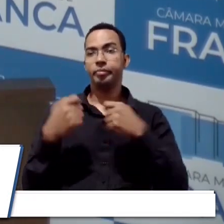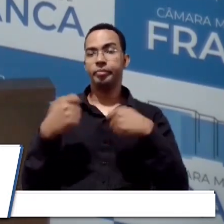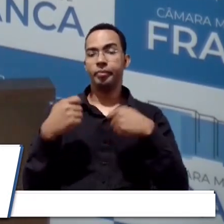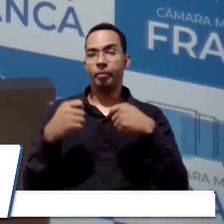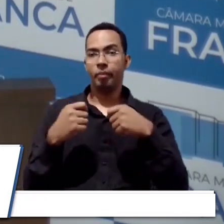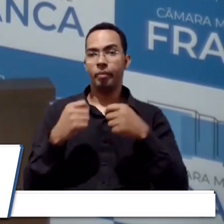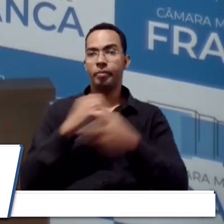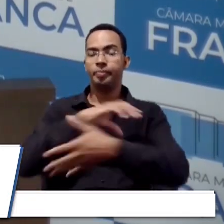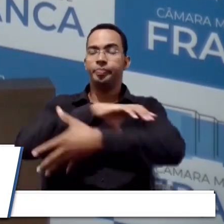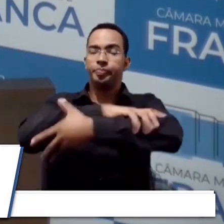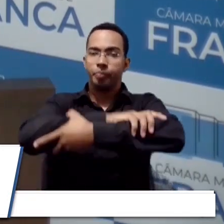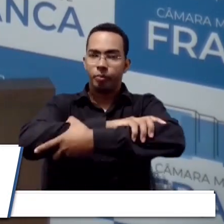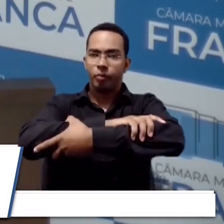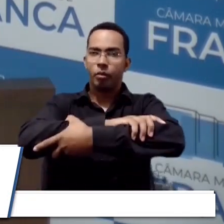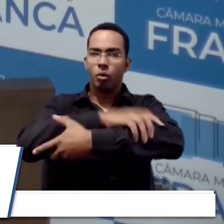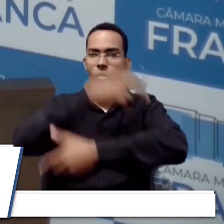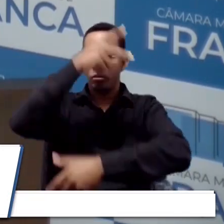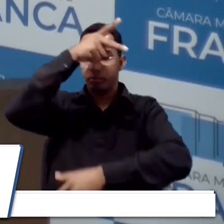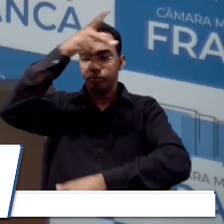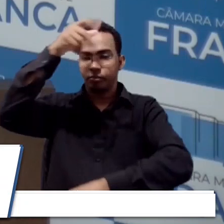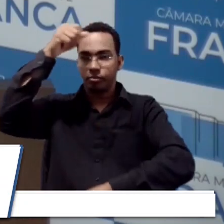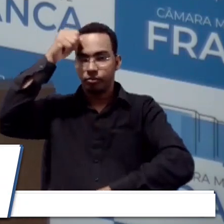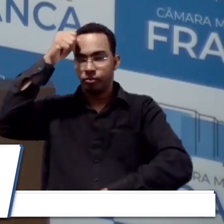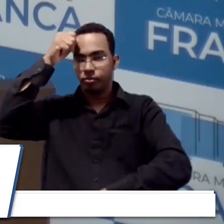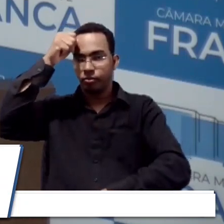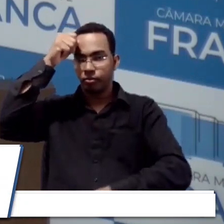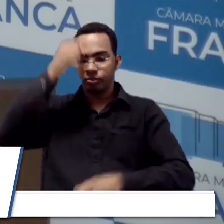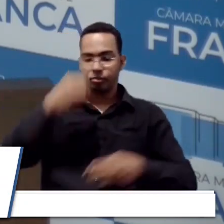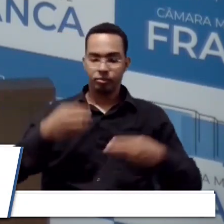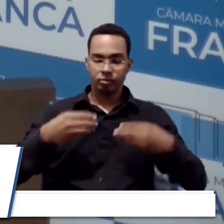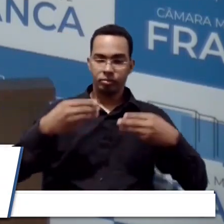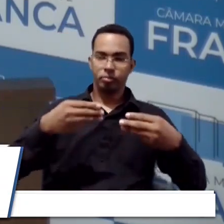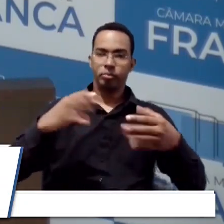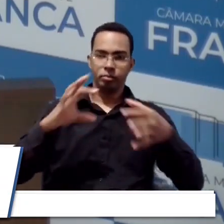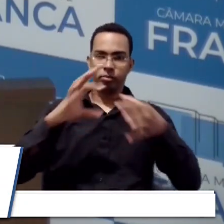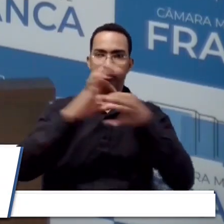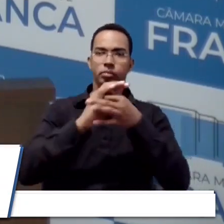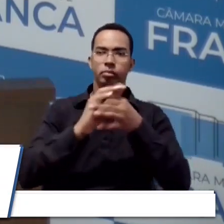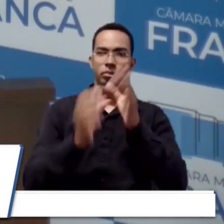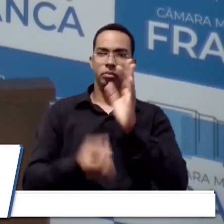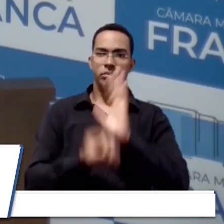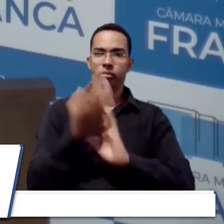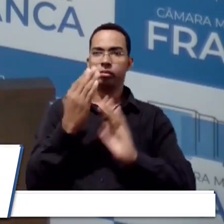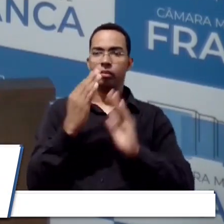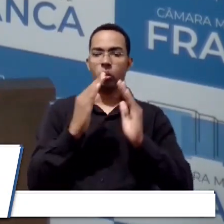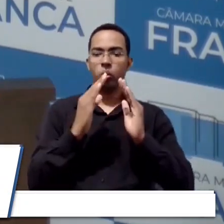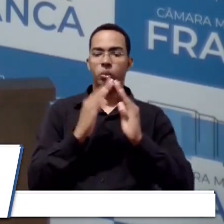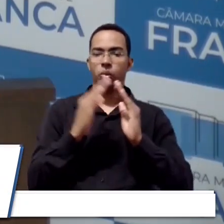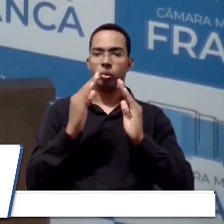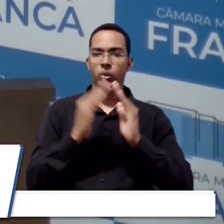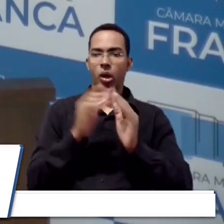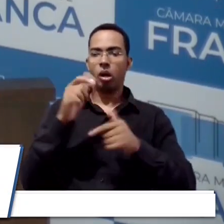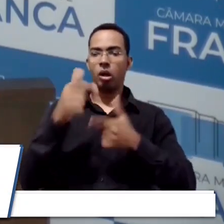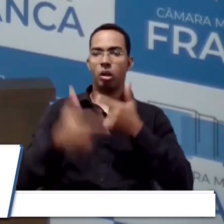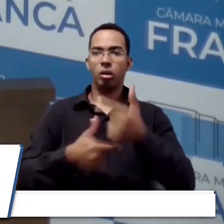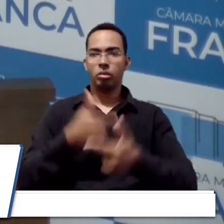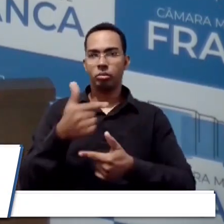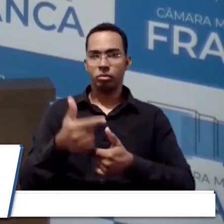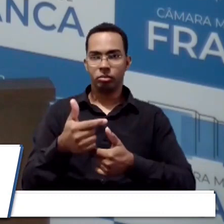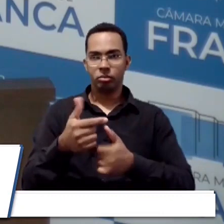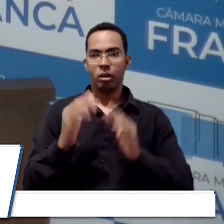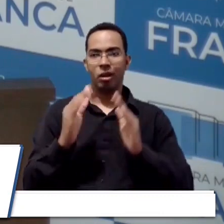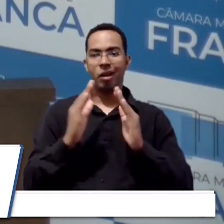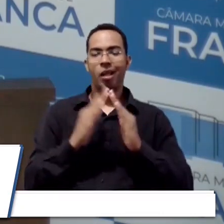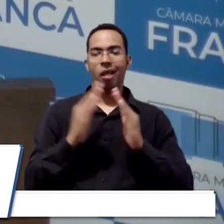parceria entre a Prefeitura e o Ministério para criar a Casa do Trabalhador. A Casa do